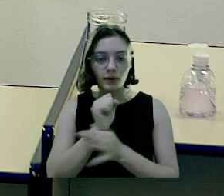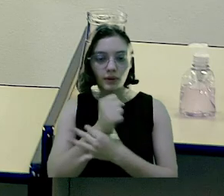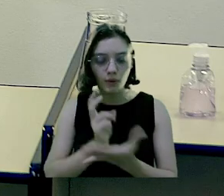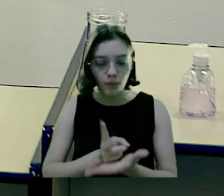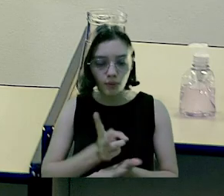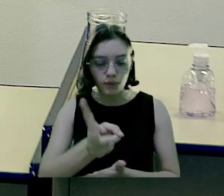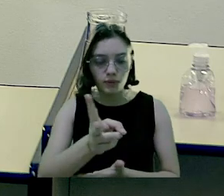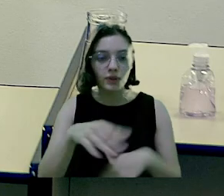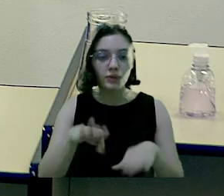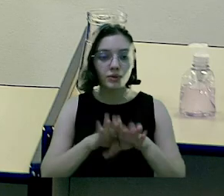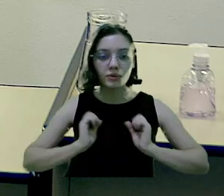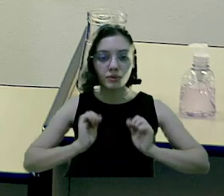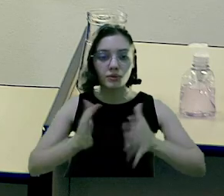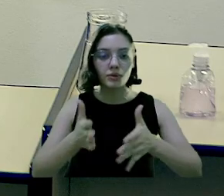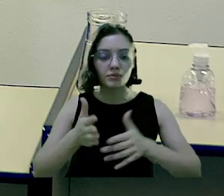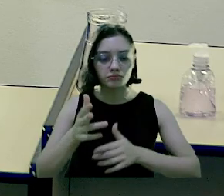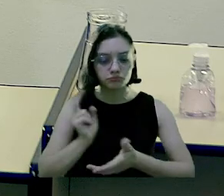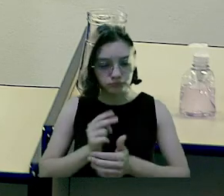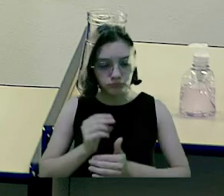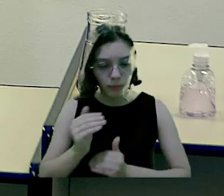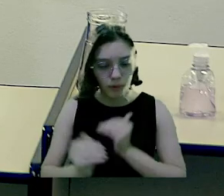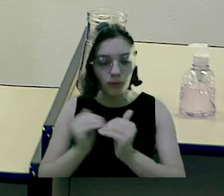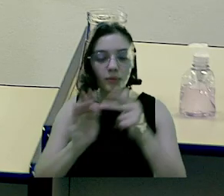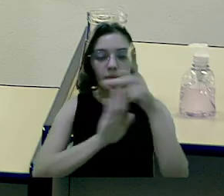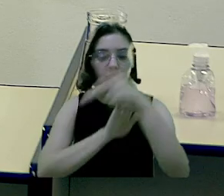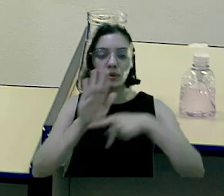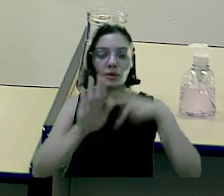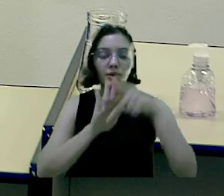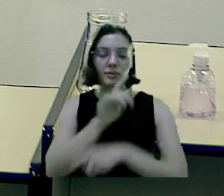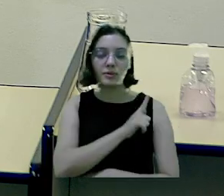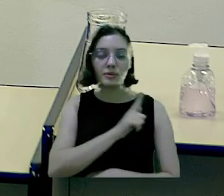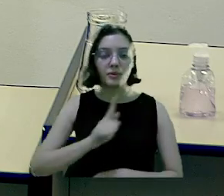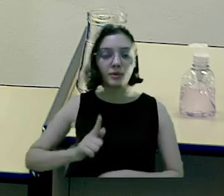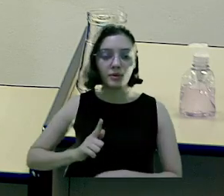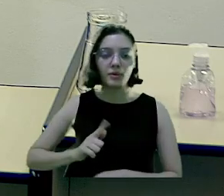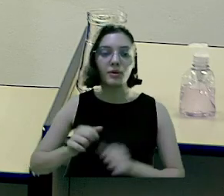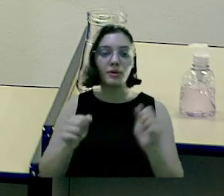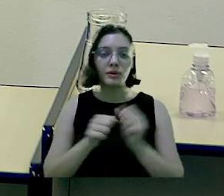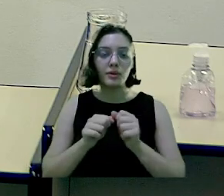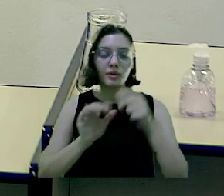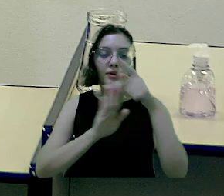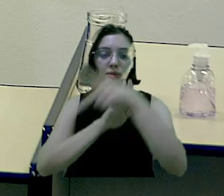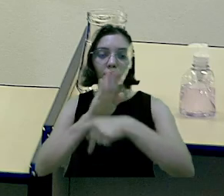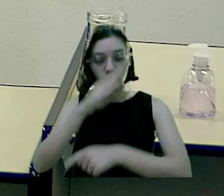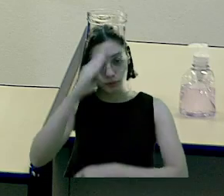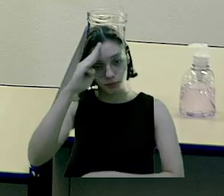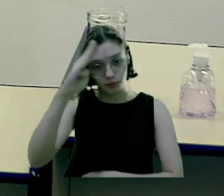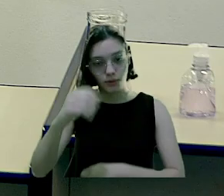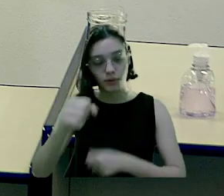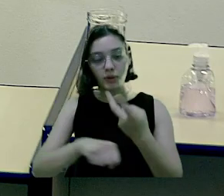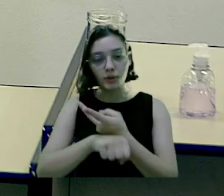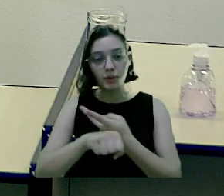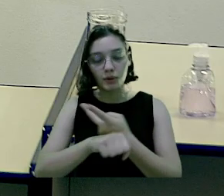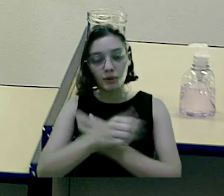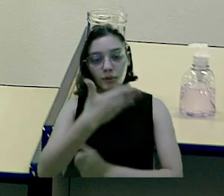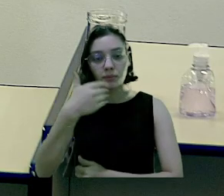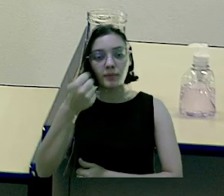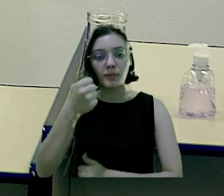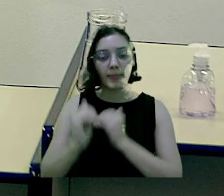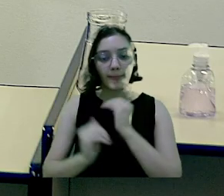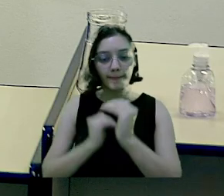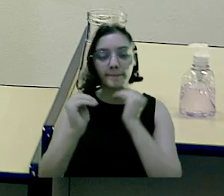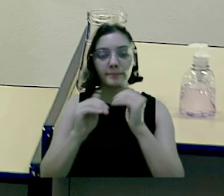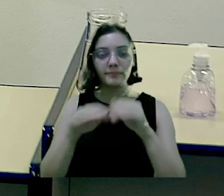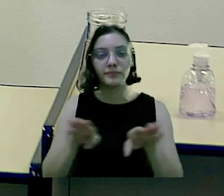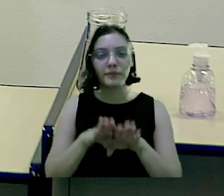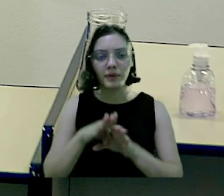garantir a continuidade das ações constantes no programa de governo, através da execução de projetos prioritários que buscam atender